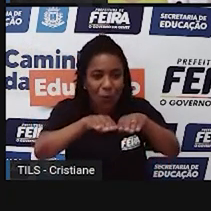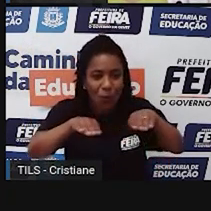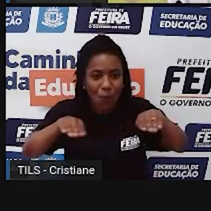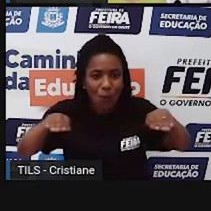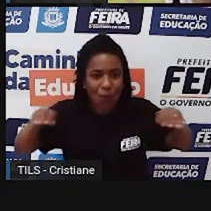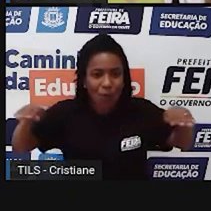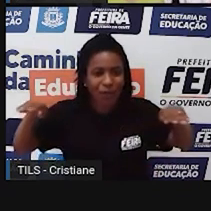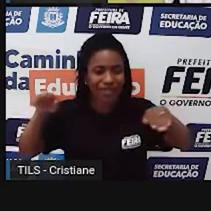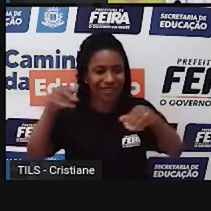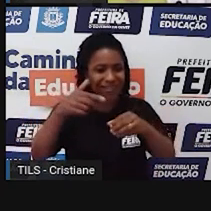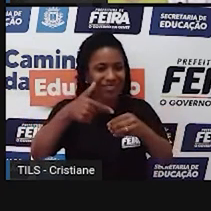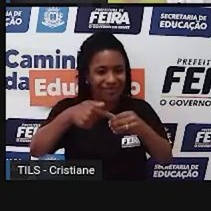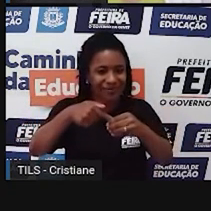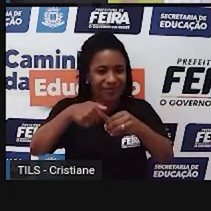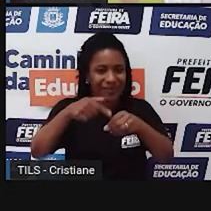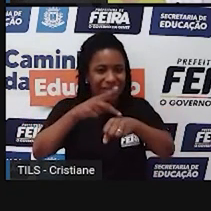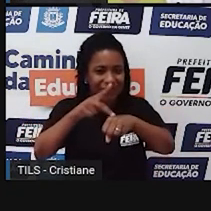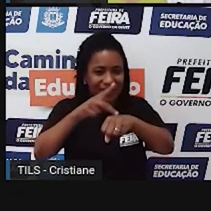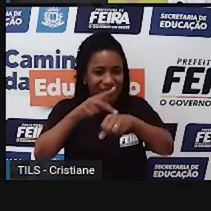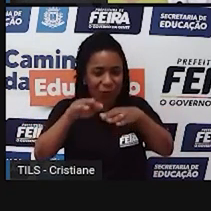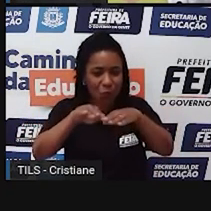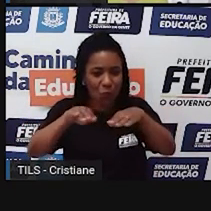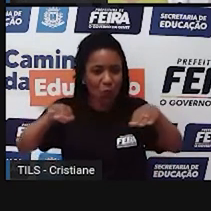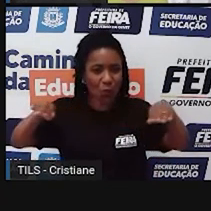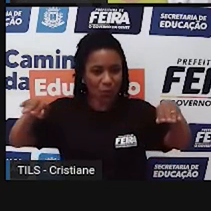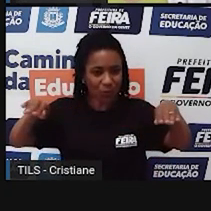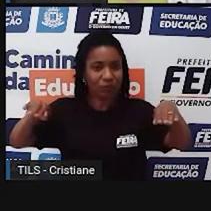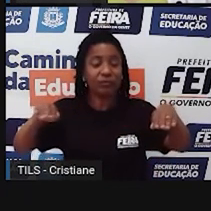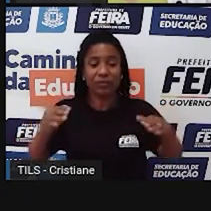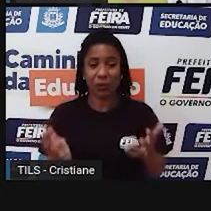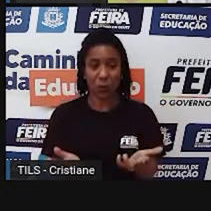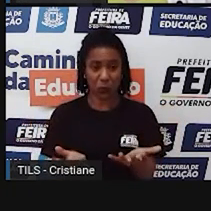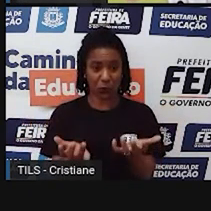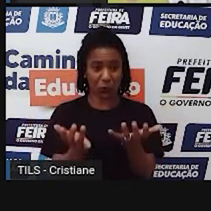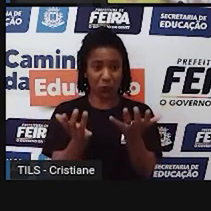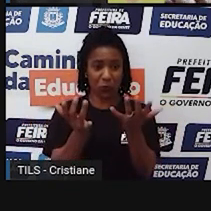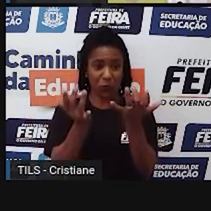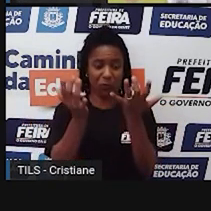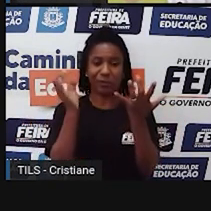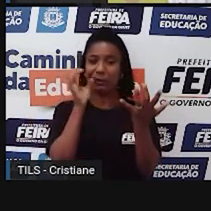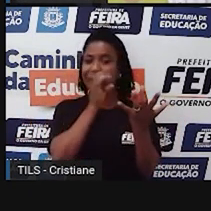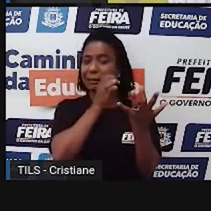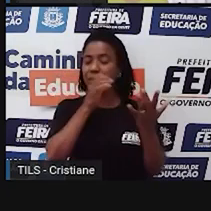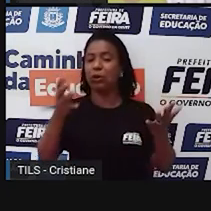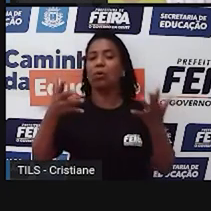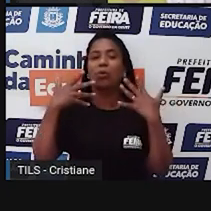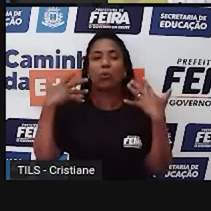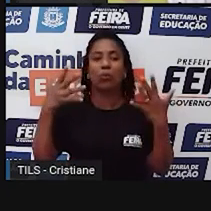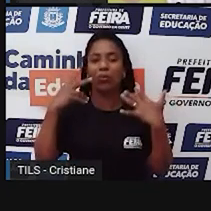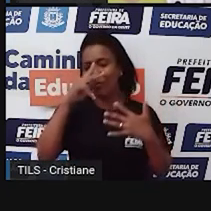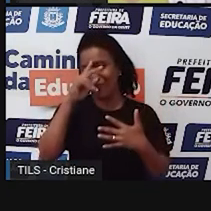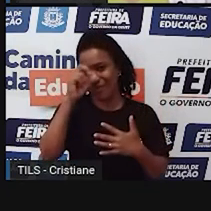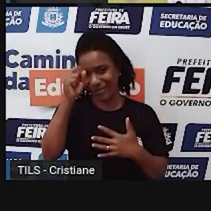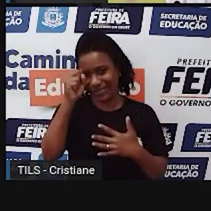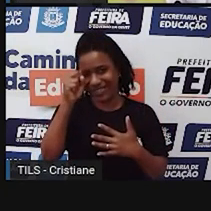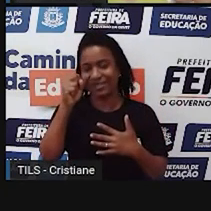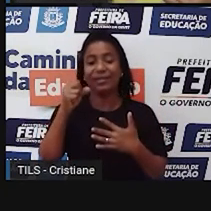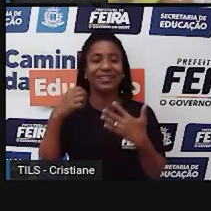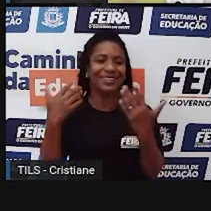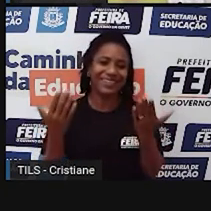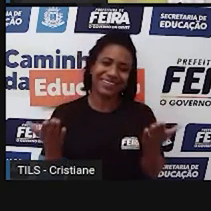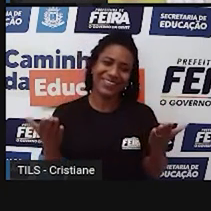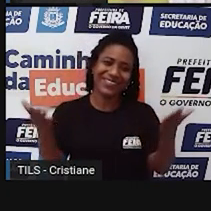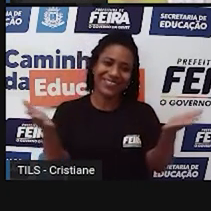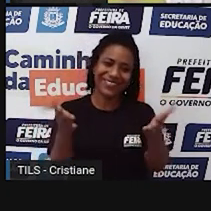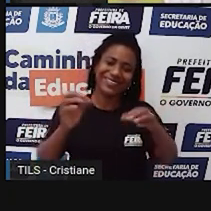asfaltos e tudo, e o calor fica mais centrado ali. Então, gente, essa foi, né, a nossa aula de hoje, espero